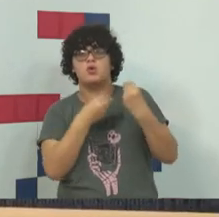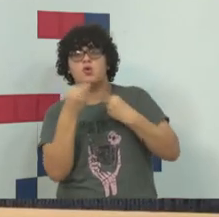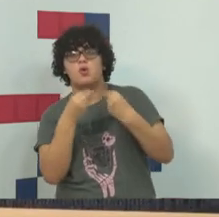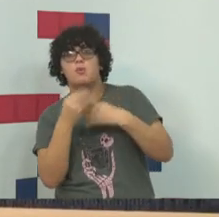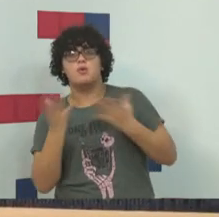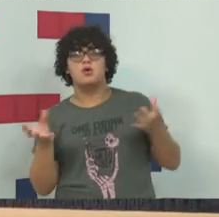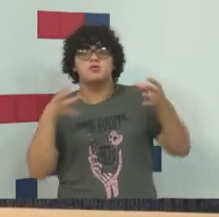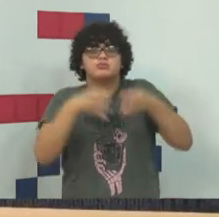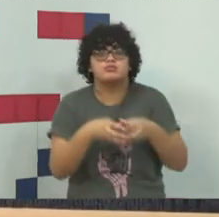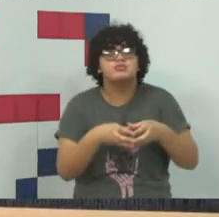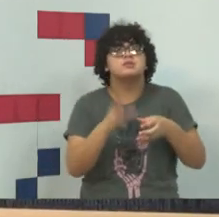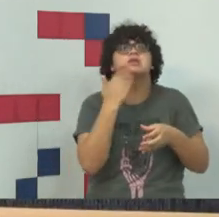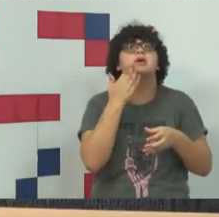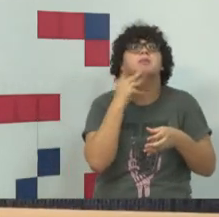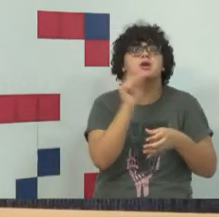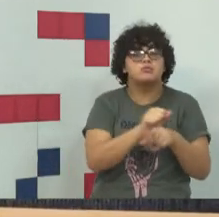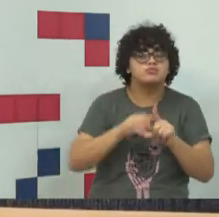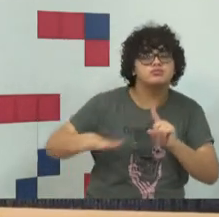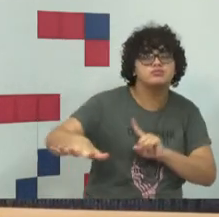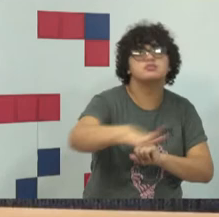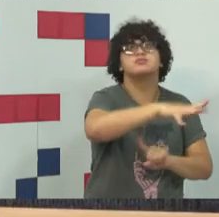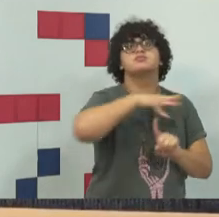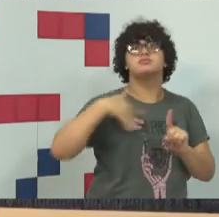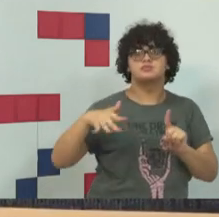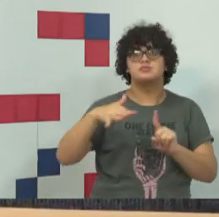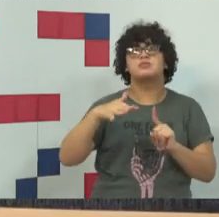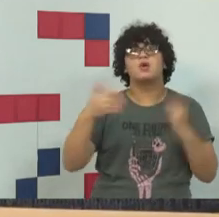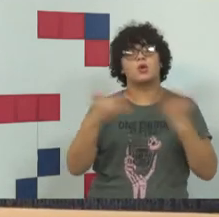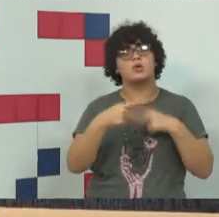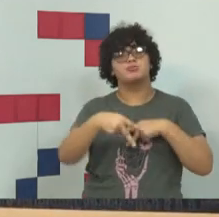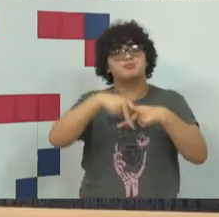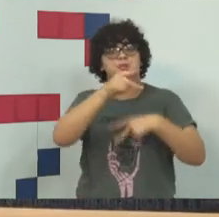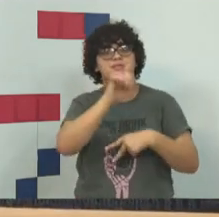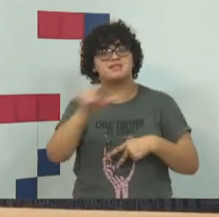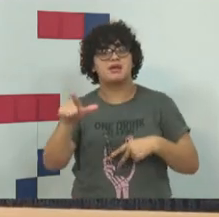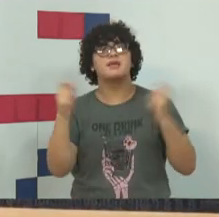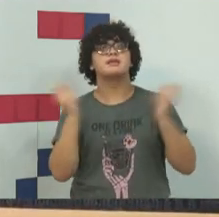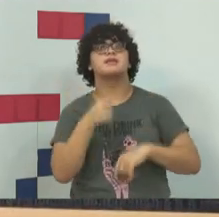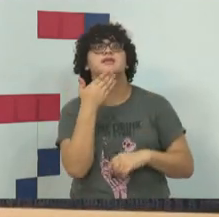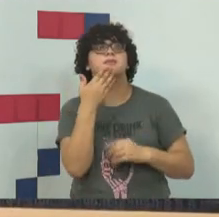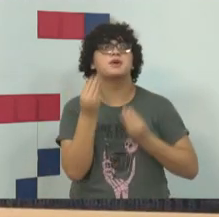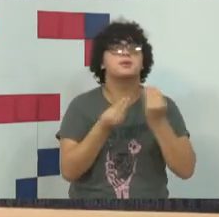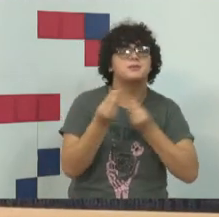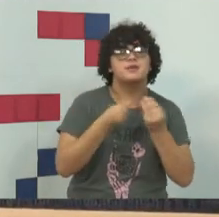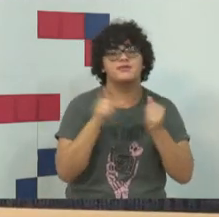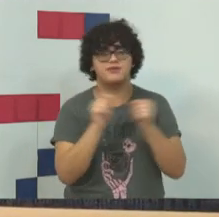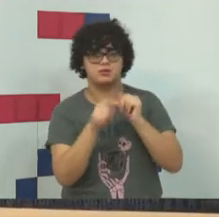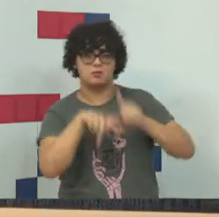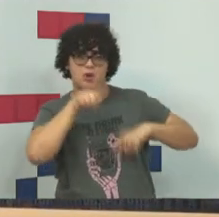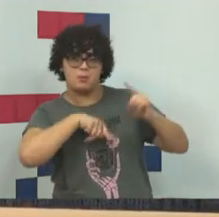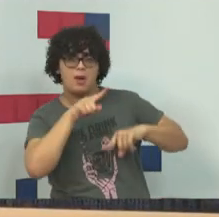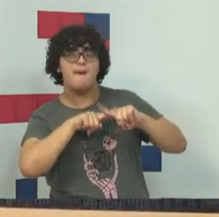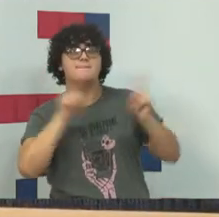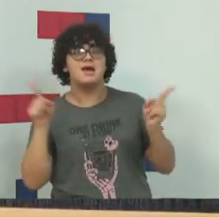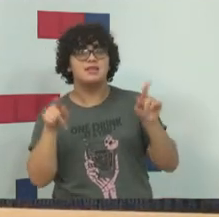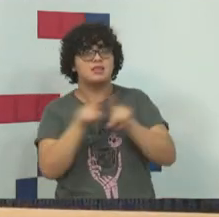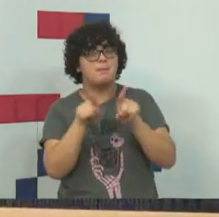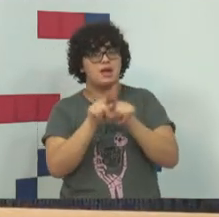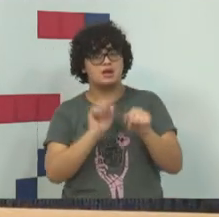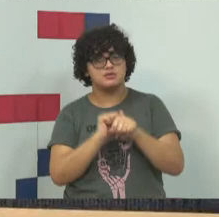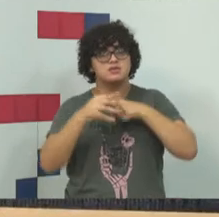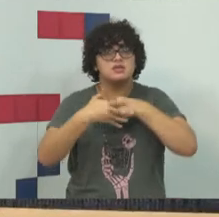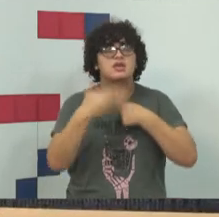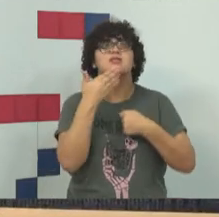penal da sociedade da informação, da tutela penal que abrangeria não só a parte material, mas a parte adjetiva também,